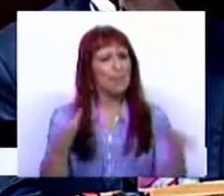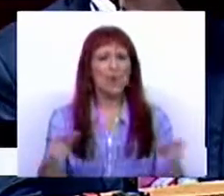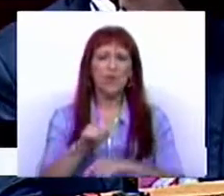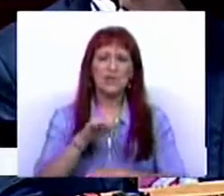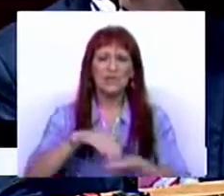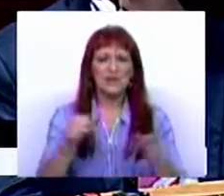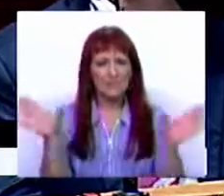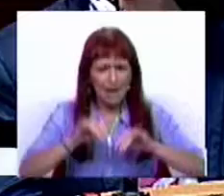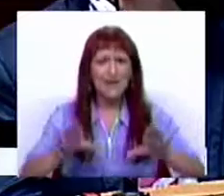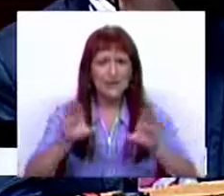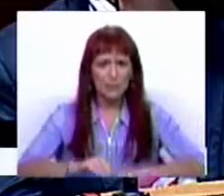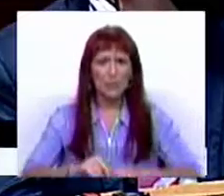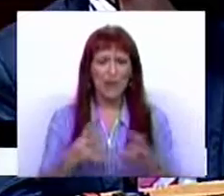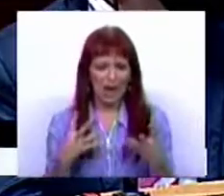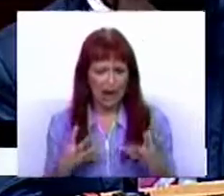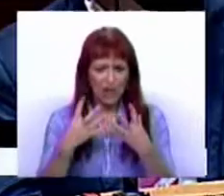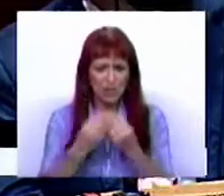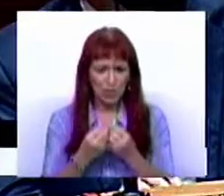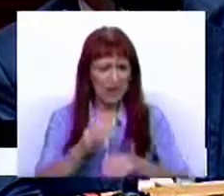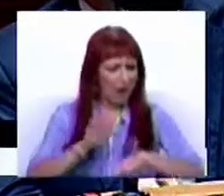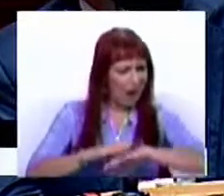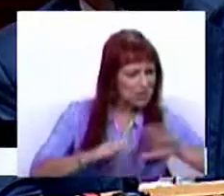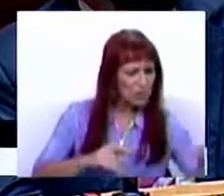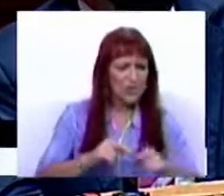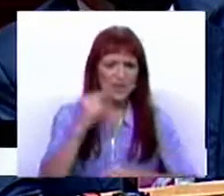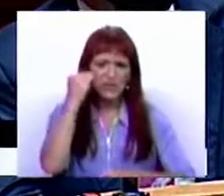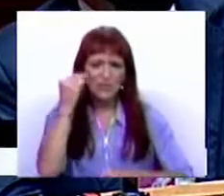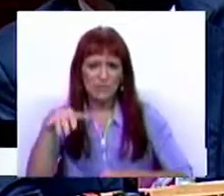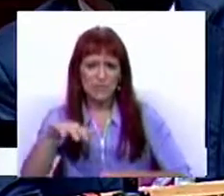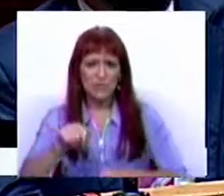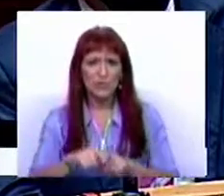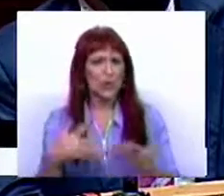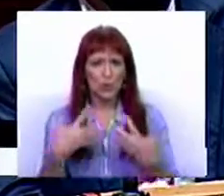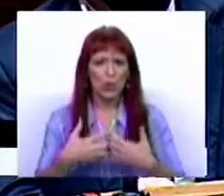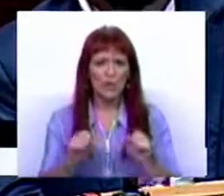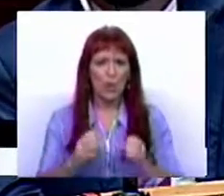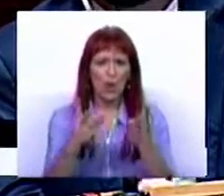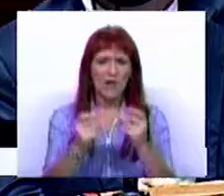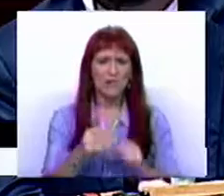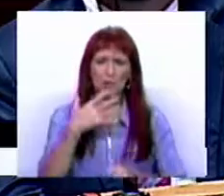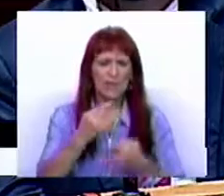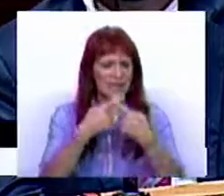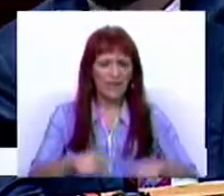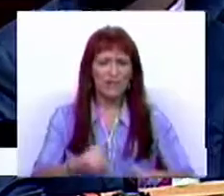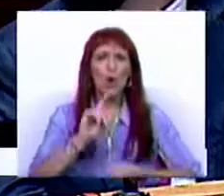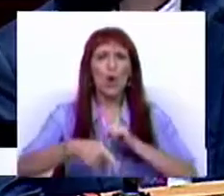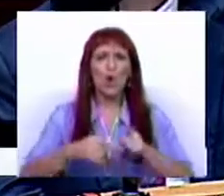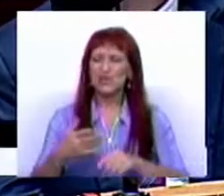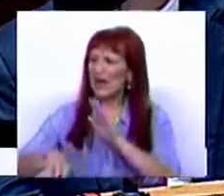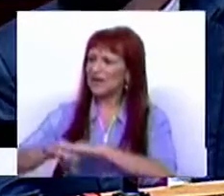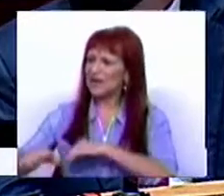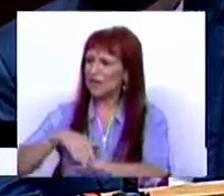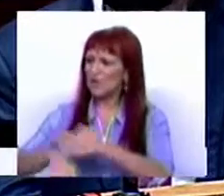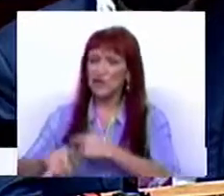a fazermos mais ainda, em conjunto, à esquerda, na especialidade, não há dúvidas que este é um orçamento totalmente diferente daquilo que a